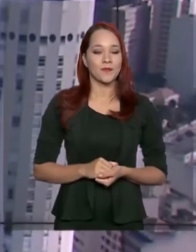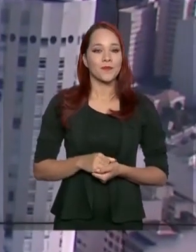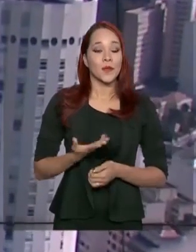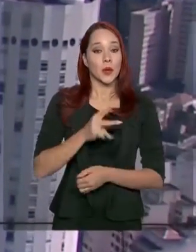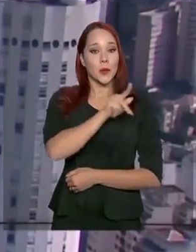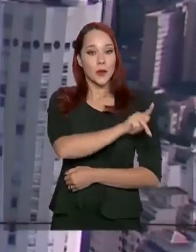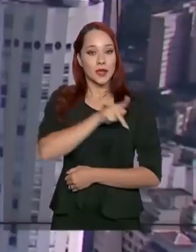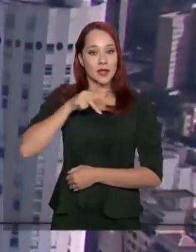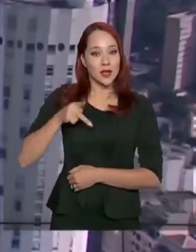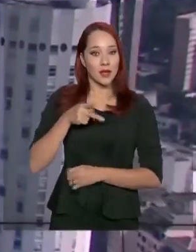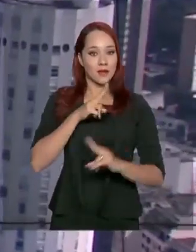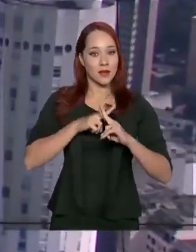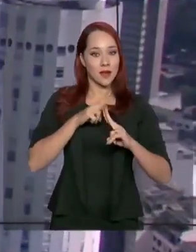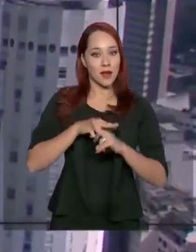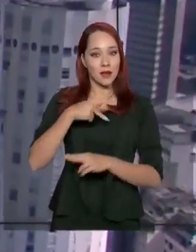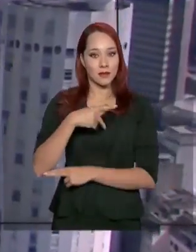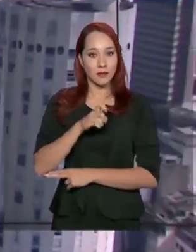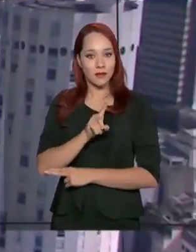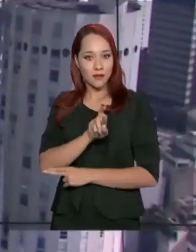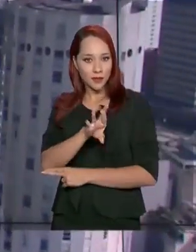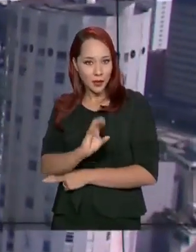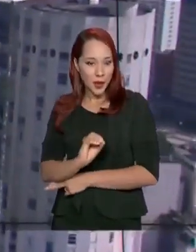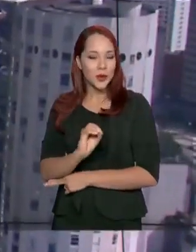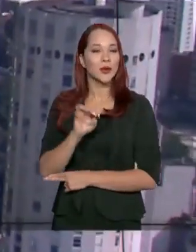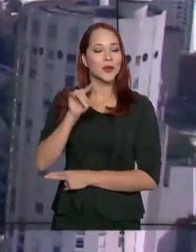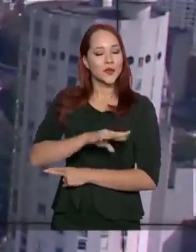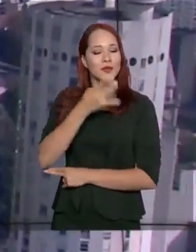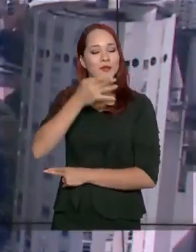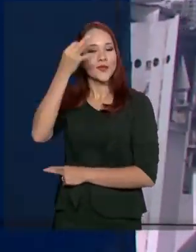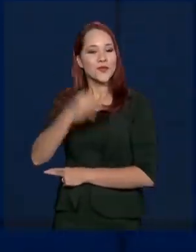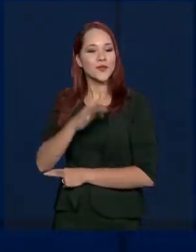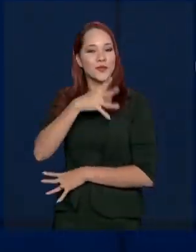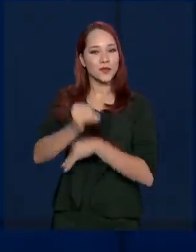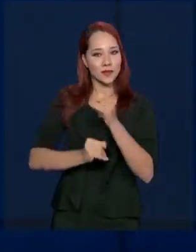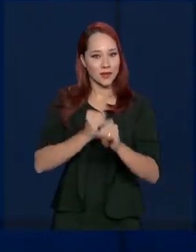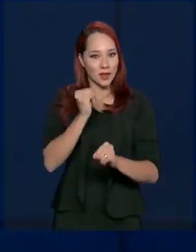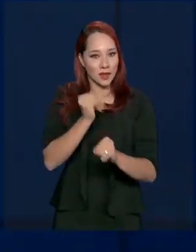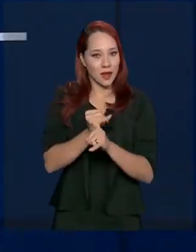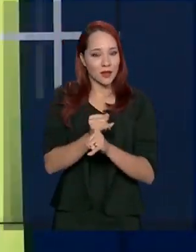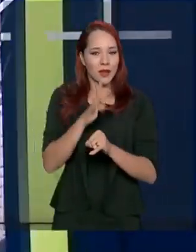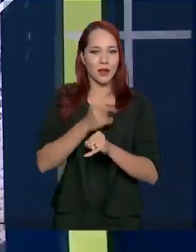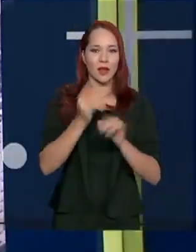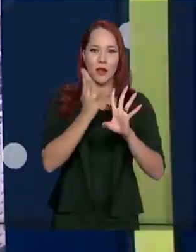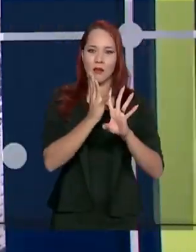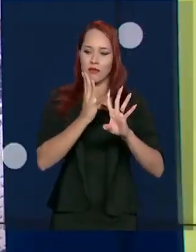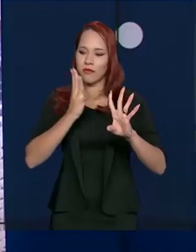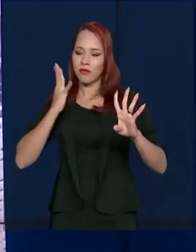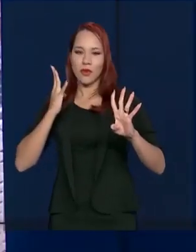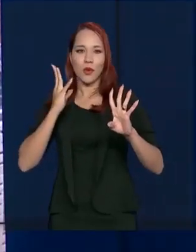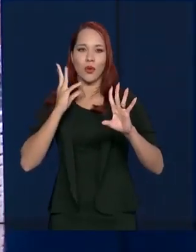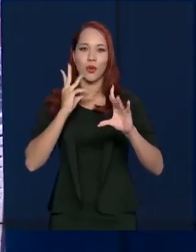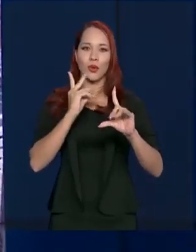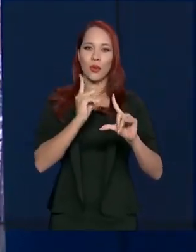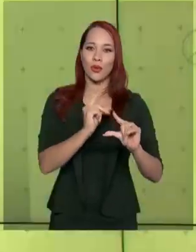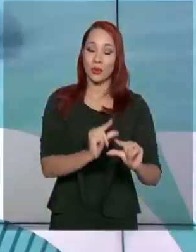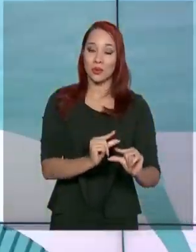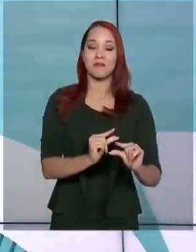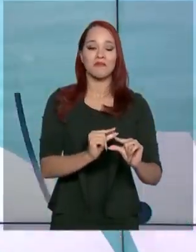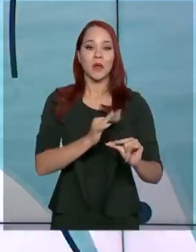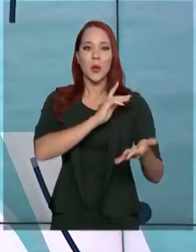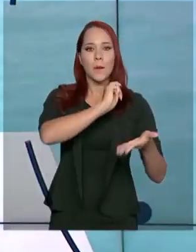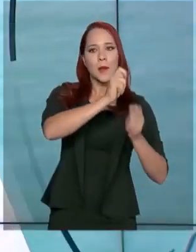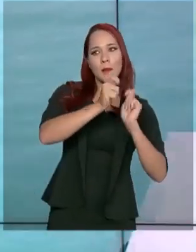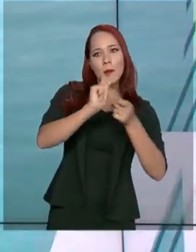presidente da Caixa Econômica, Pedro Guimarães, acaba de afirmar pela internet que as filas nas agências estão diminuindo e os